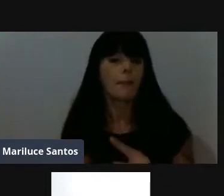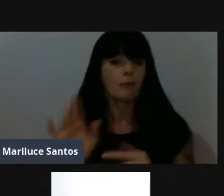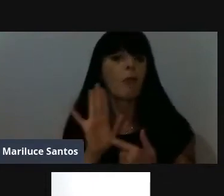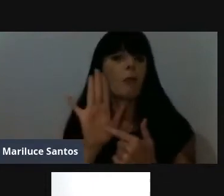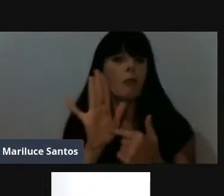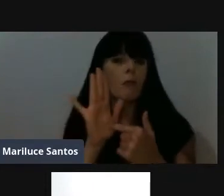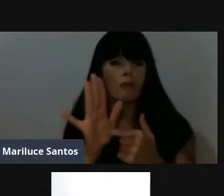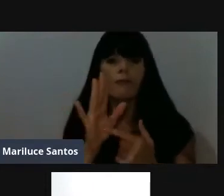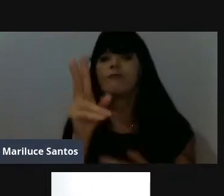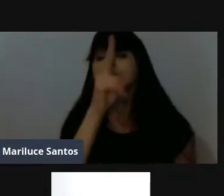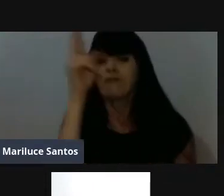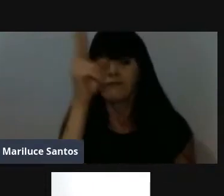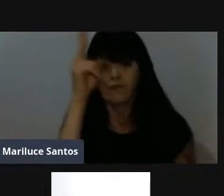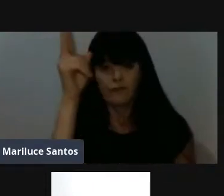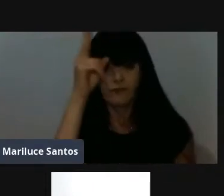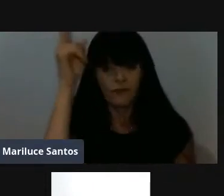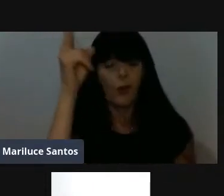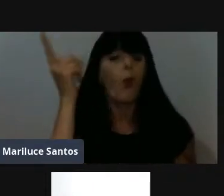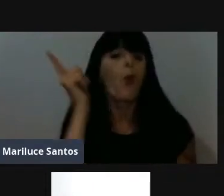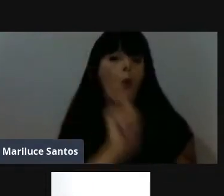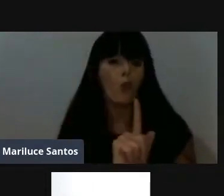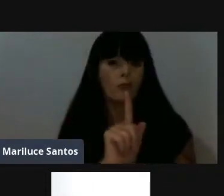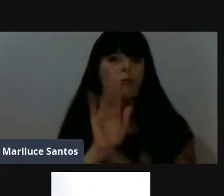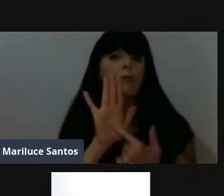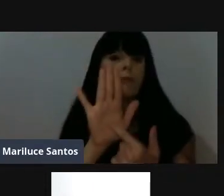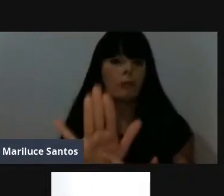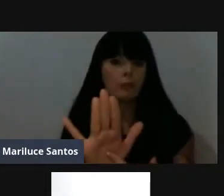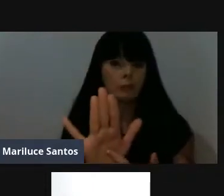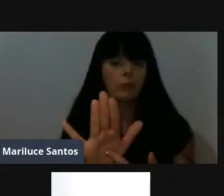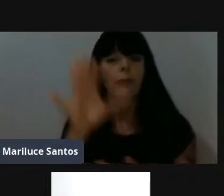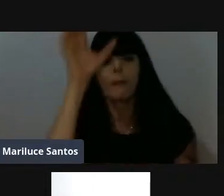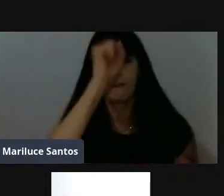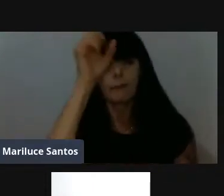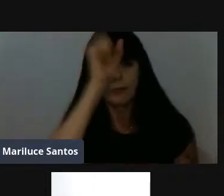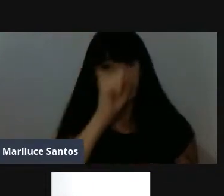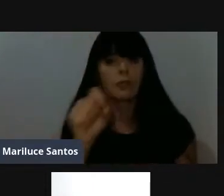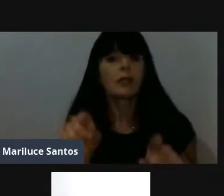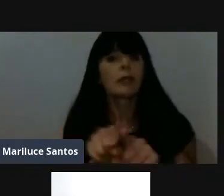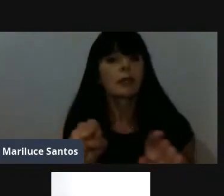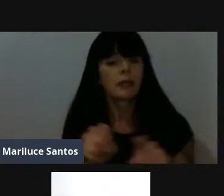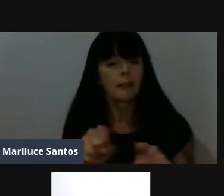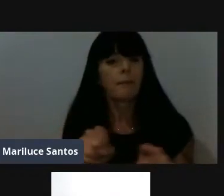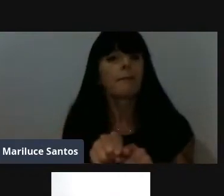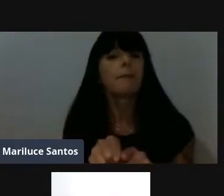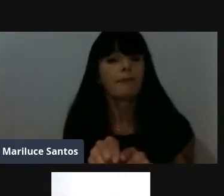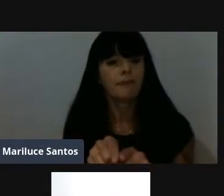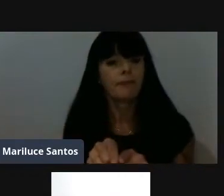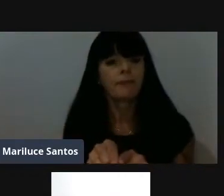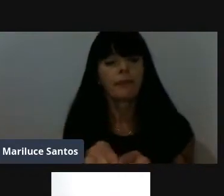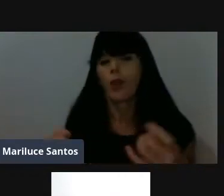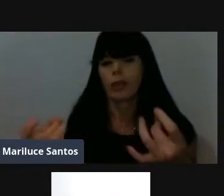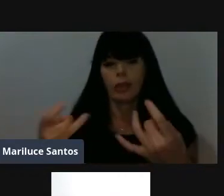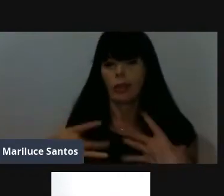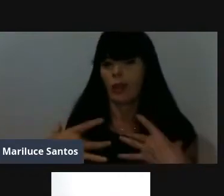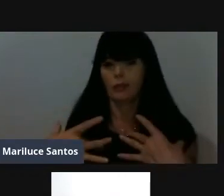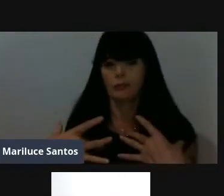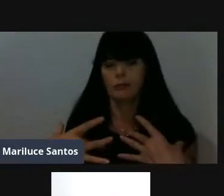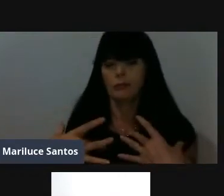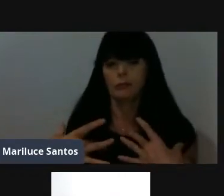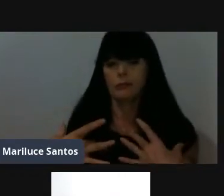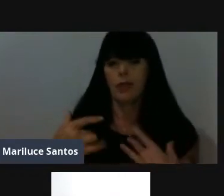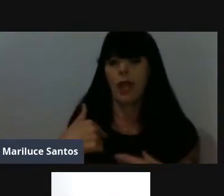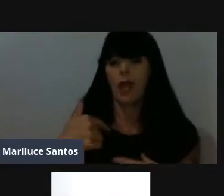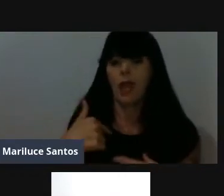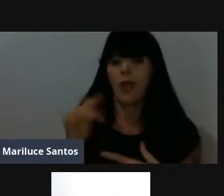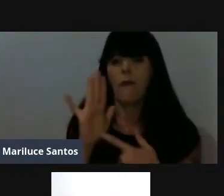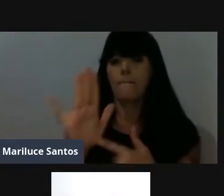e consegui, consegui mostrar isso e aprendi muito, né, e eu não deixei a minha juventude, hora